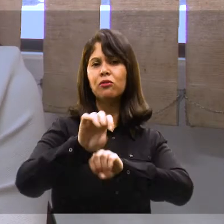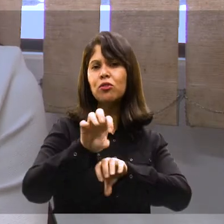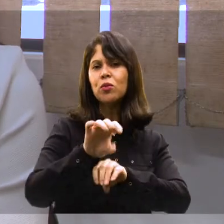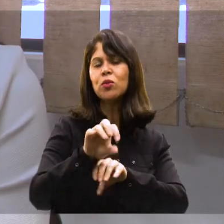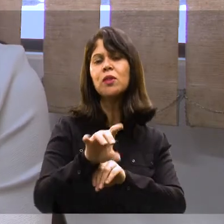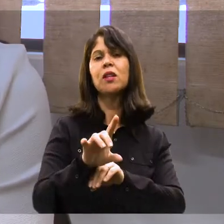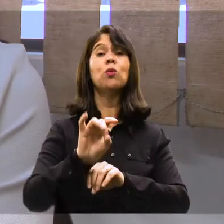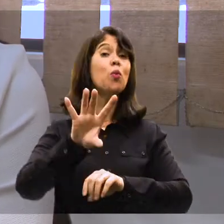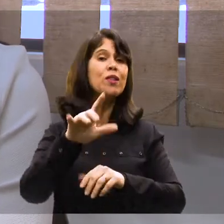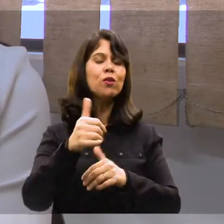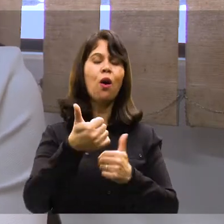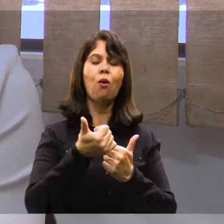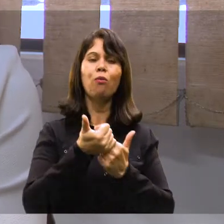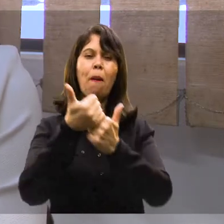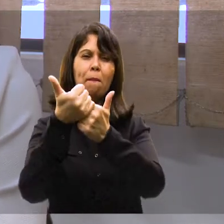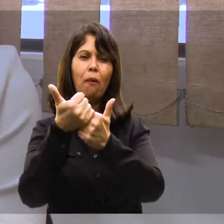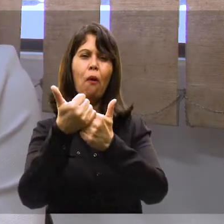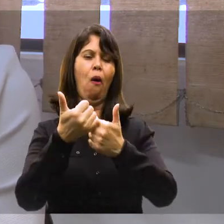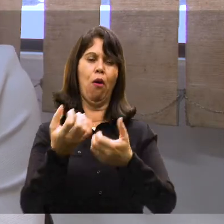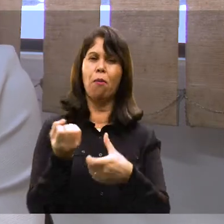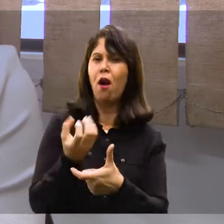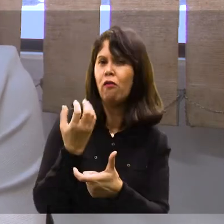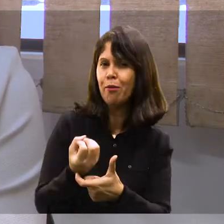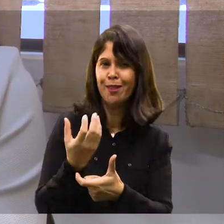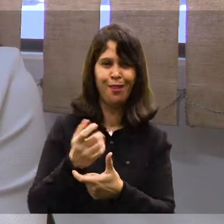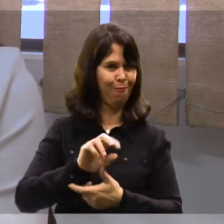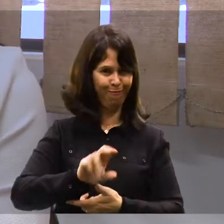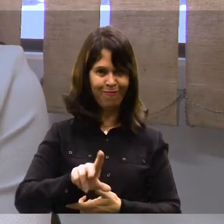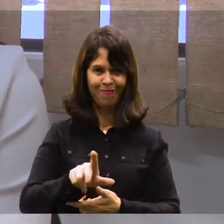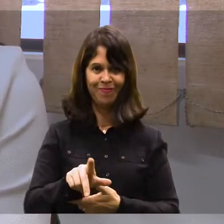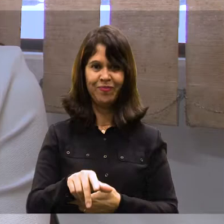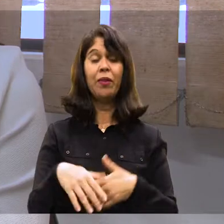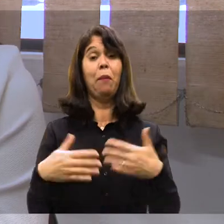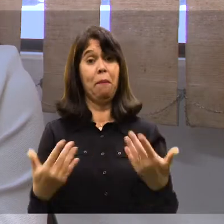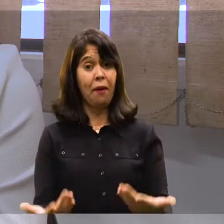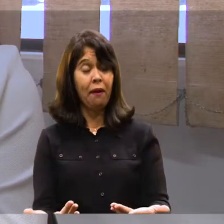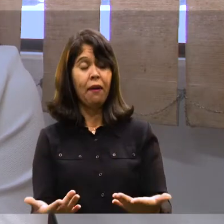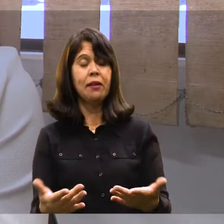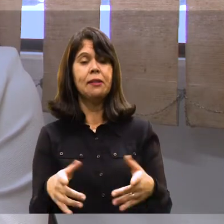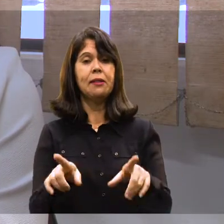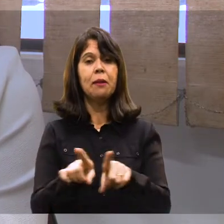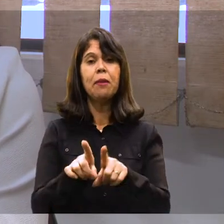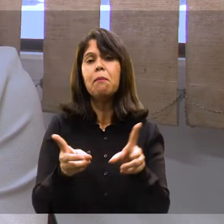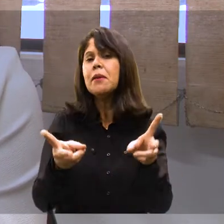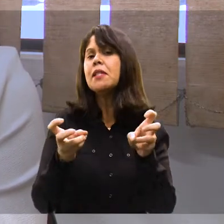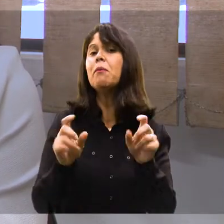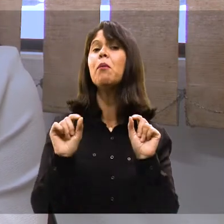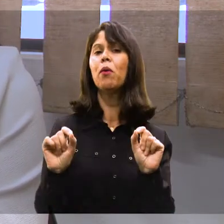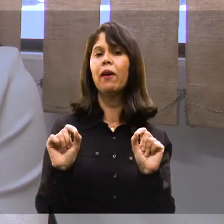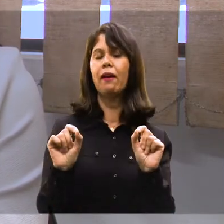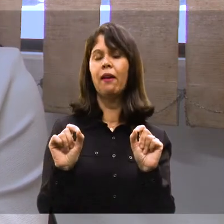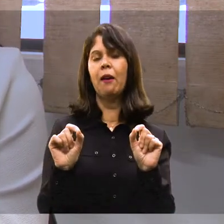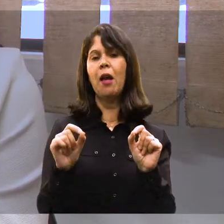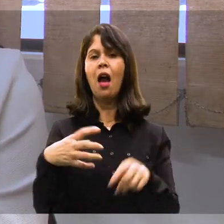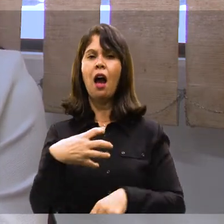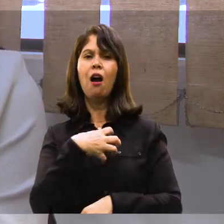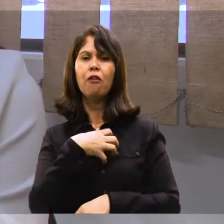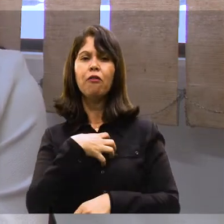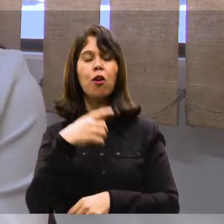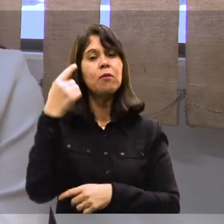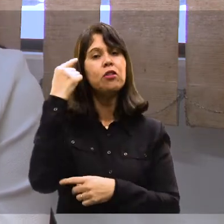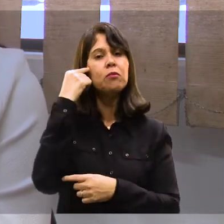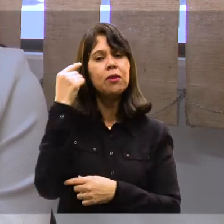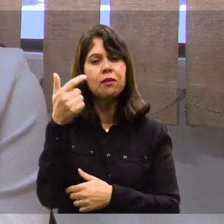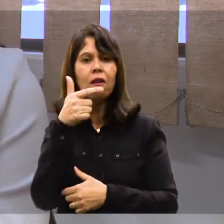e de ensino e não um instrumento de apoio à alfabetização. Então, e a segunda demanda que a gente tem visto é a forma de